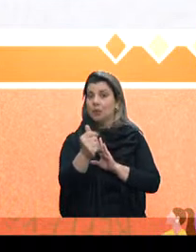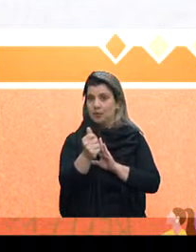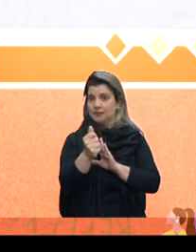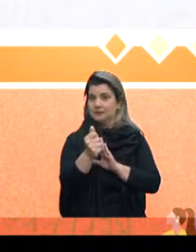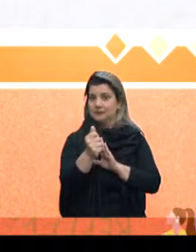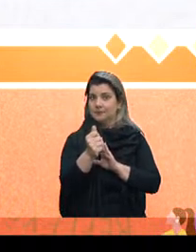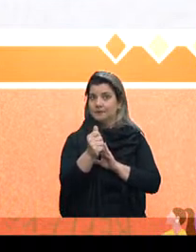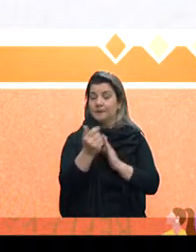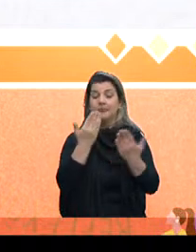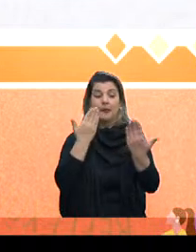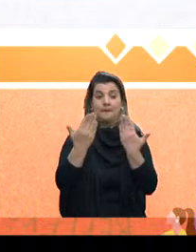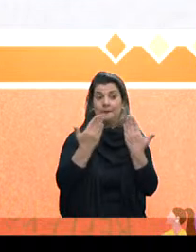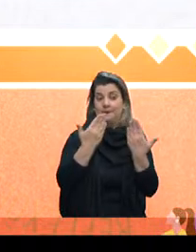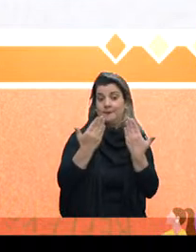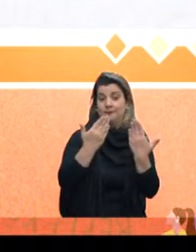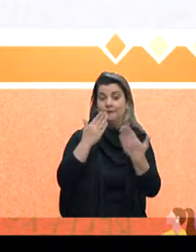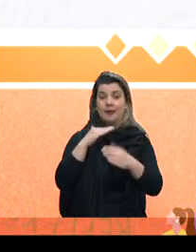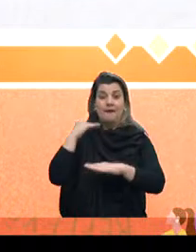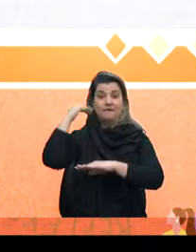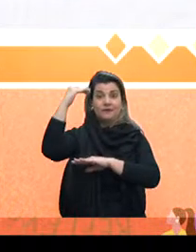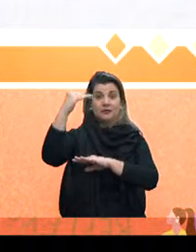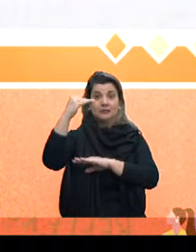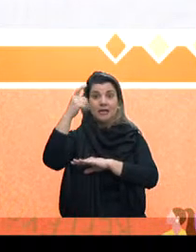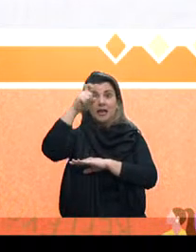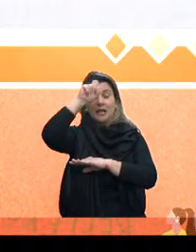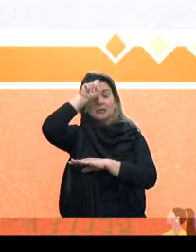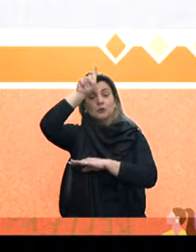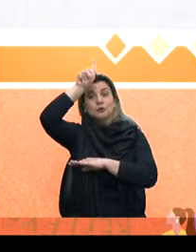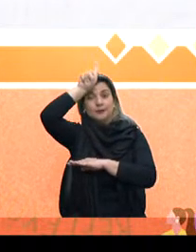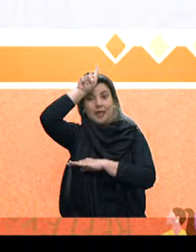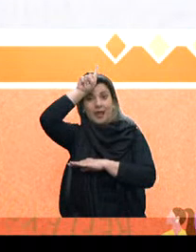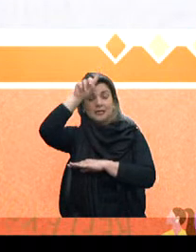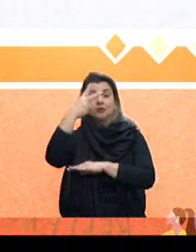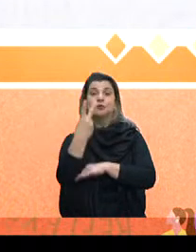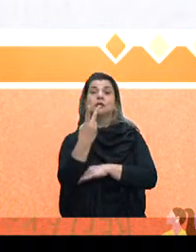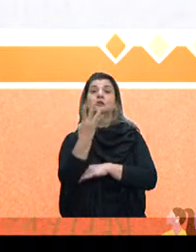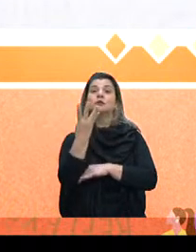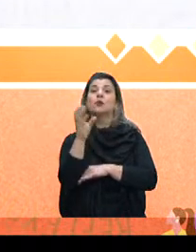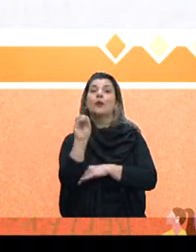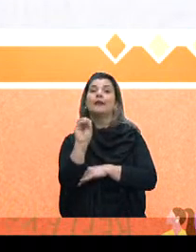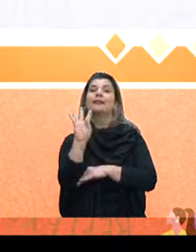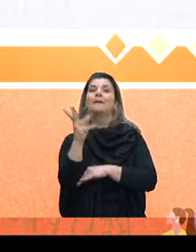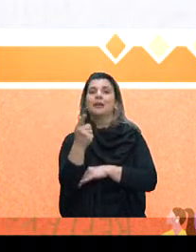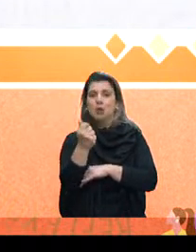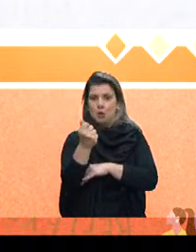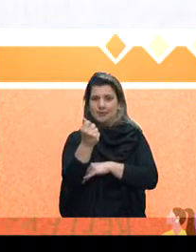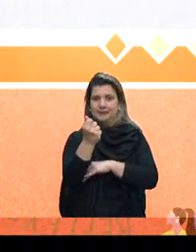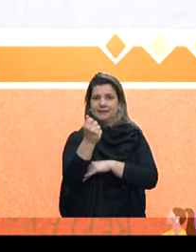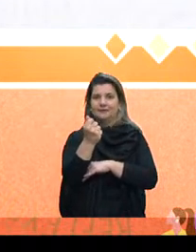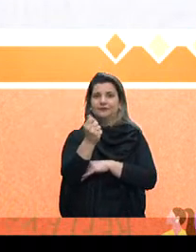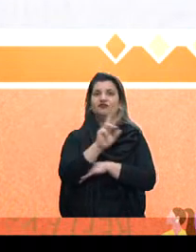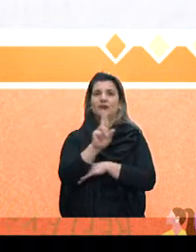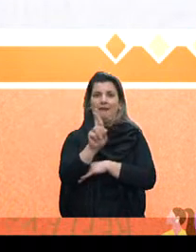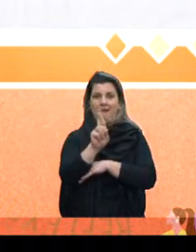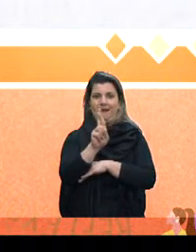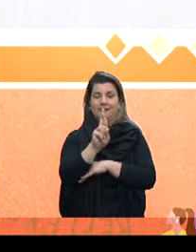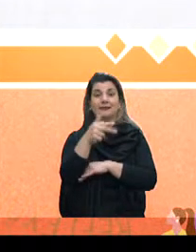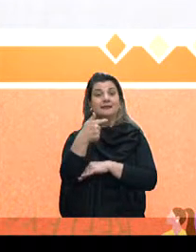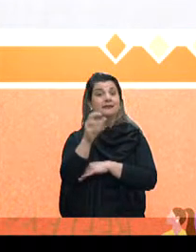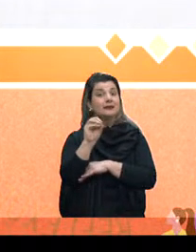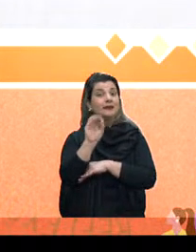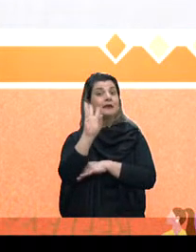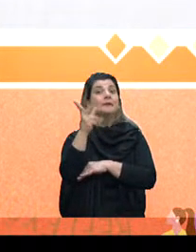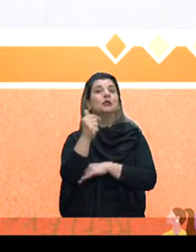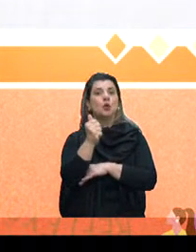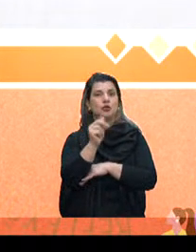Para fins de comparação, o avançar saúde em hospitais deu 240 milhões de reais. Nós estamos aqui dizendo o seguinte, 70 milhões de